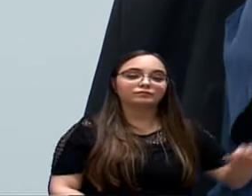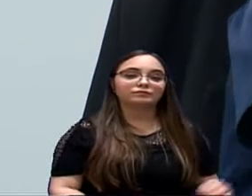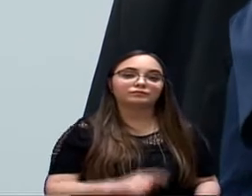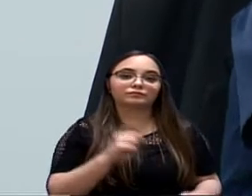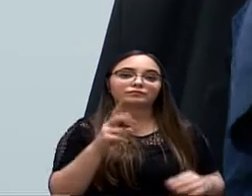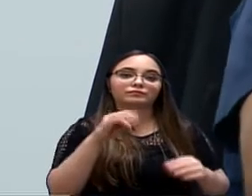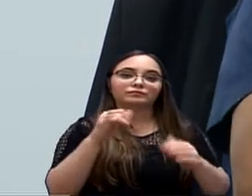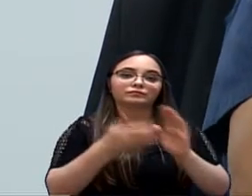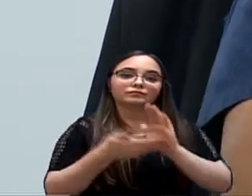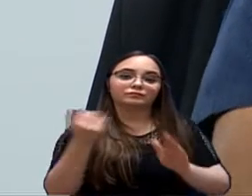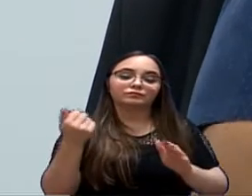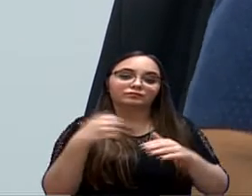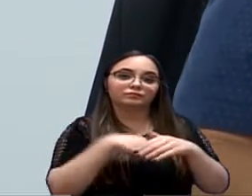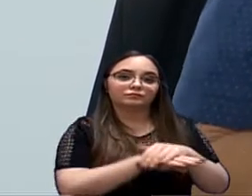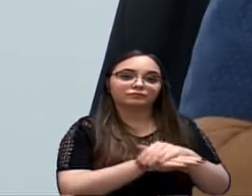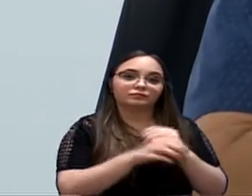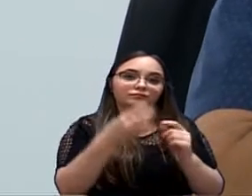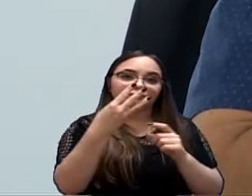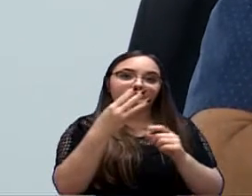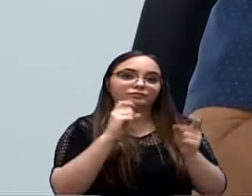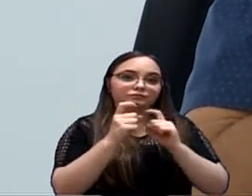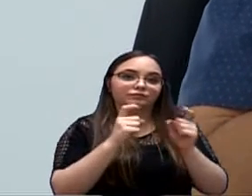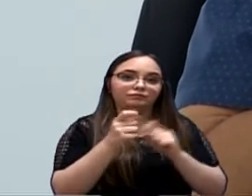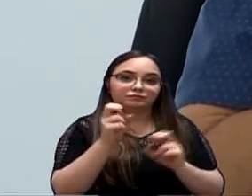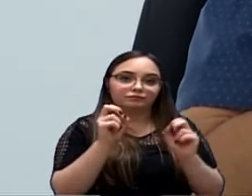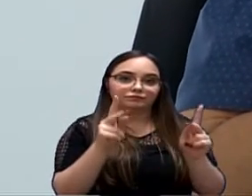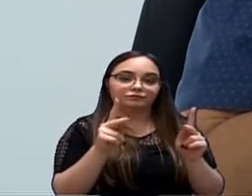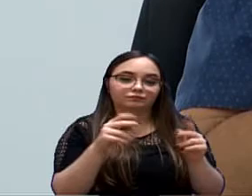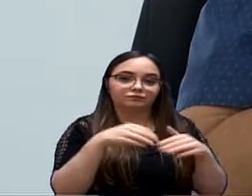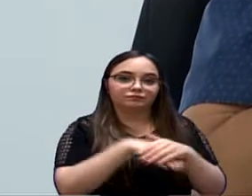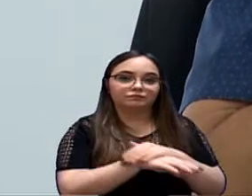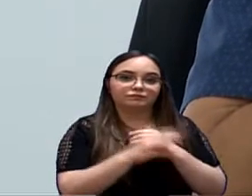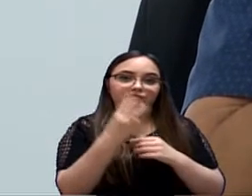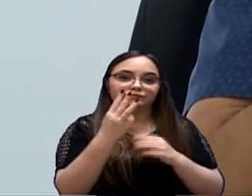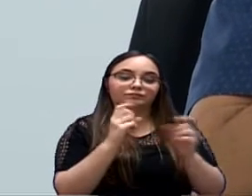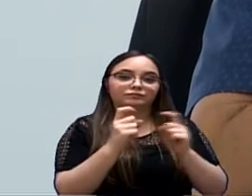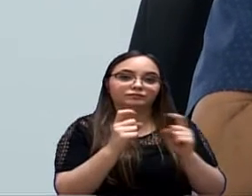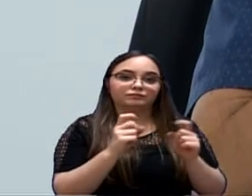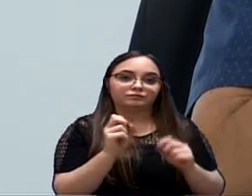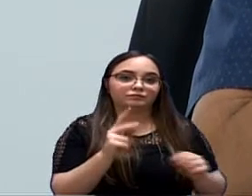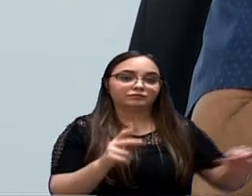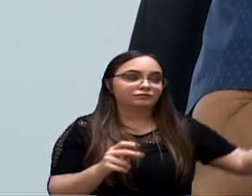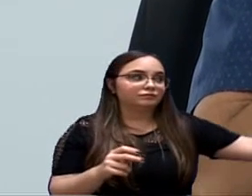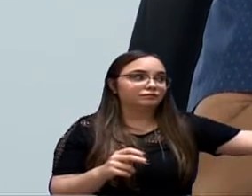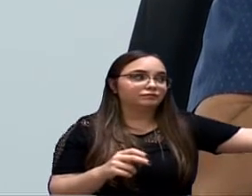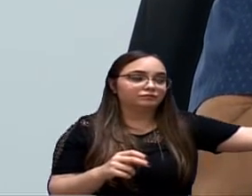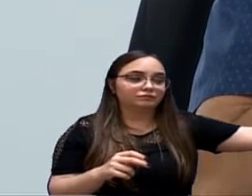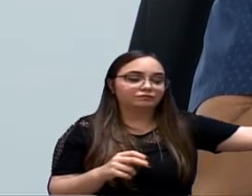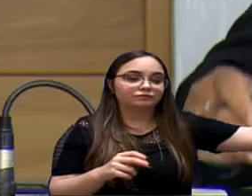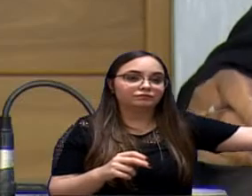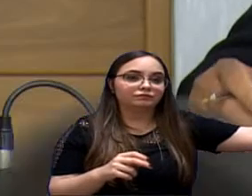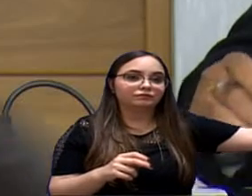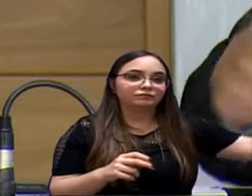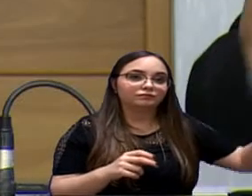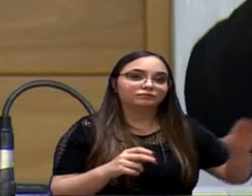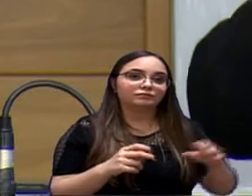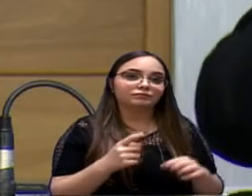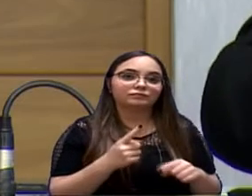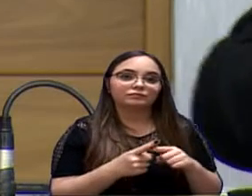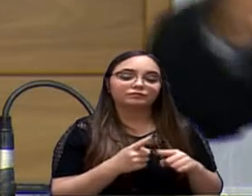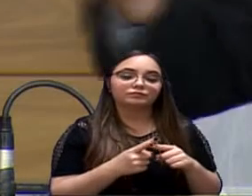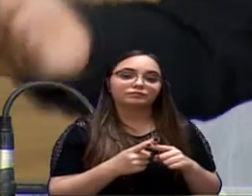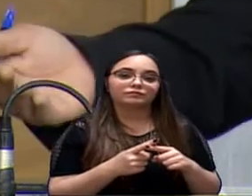e retirar. Eu ia pedir a retirada por três sessões. Acho que mais... Mais breve. Sabe por quê, Eu estava vendo aqui o júri...